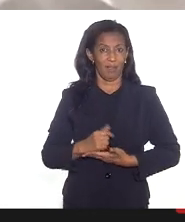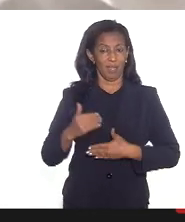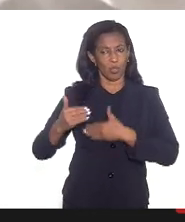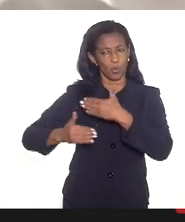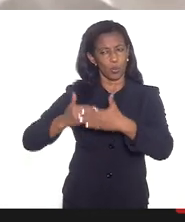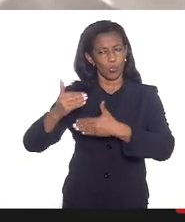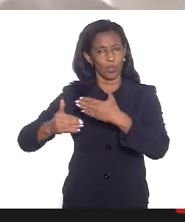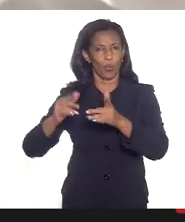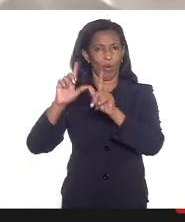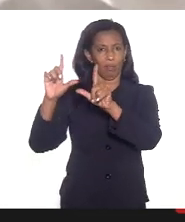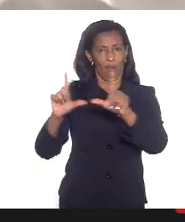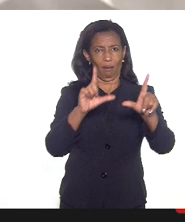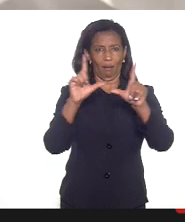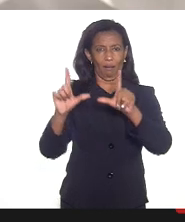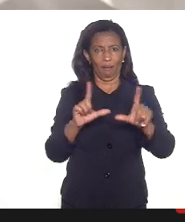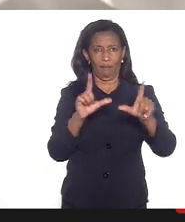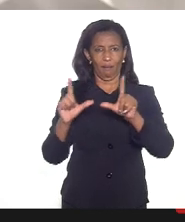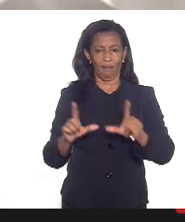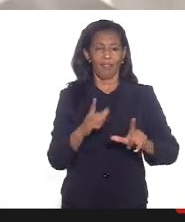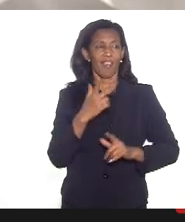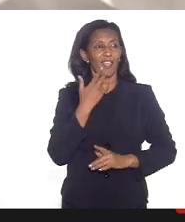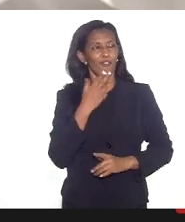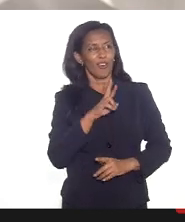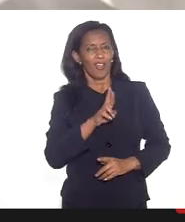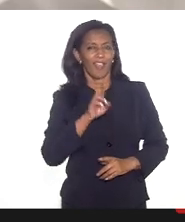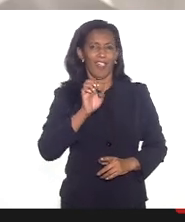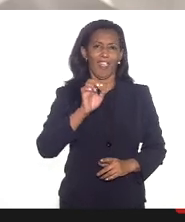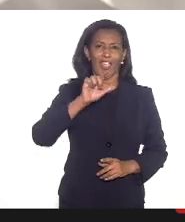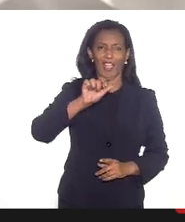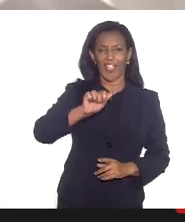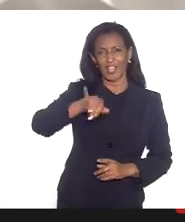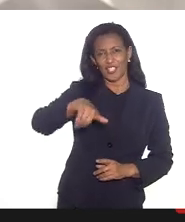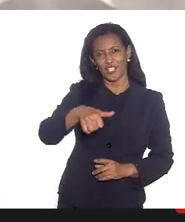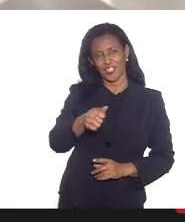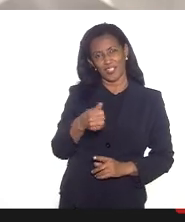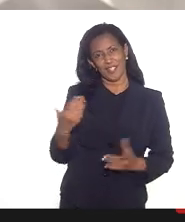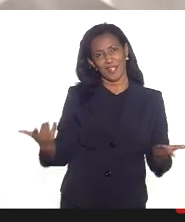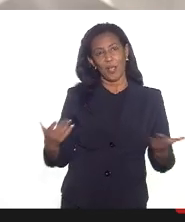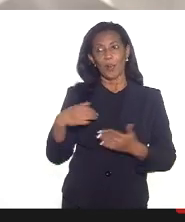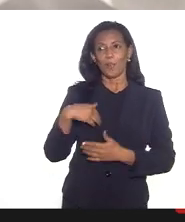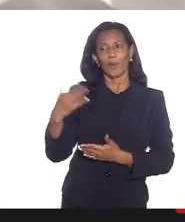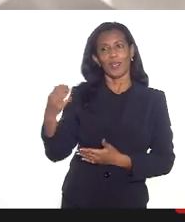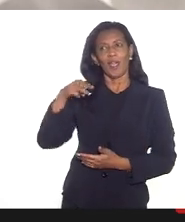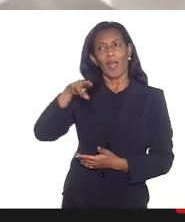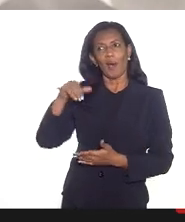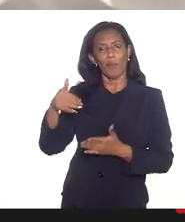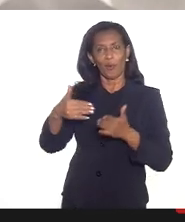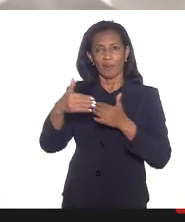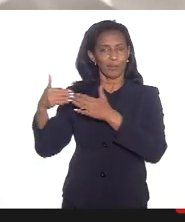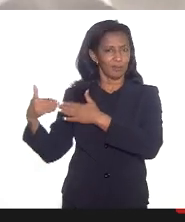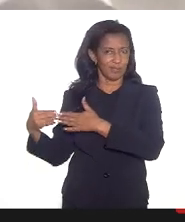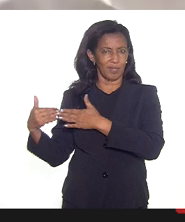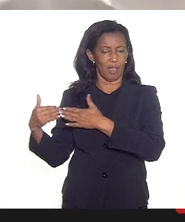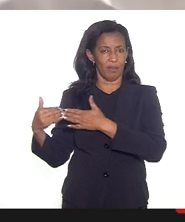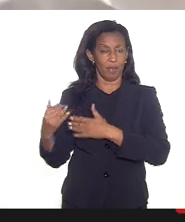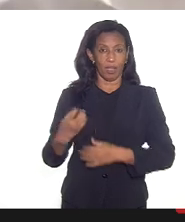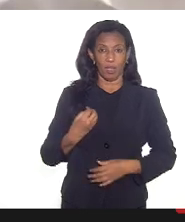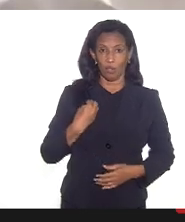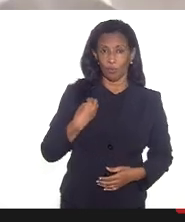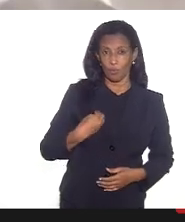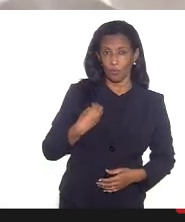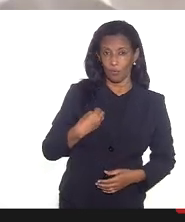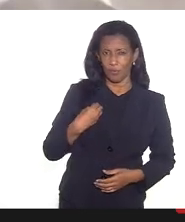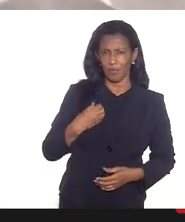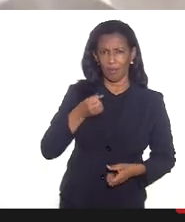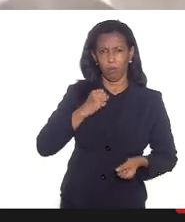apresentação da doutora Melania fala o Rejane que infelizmente a deputada Mônica não estava conosco eu revivi aqui as